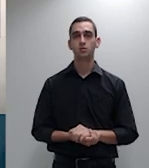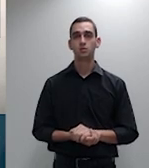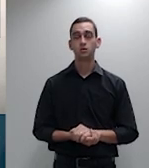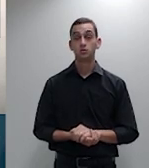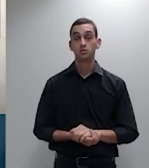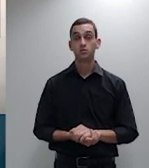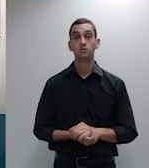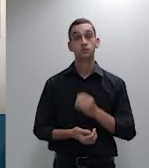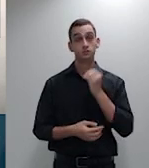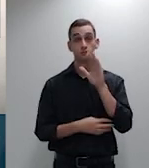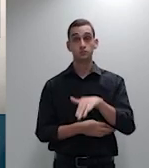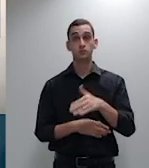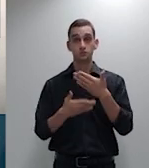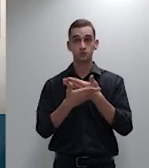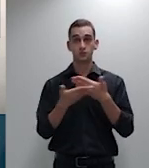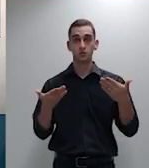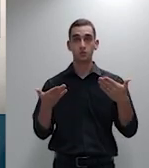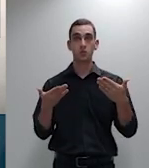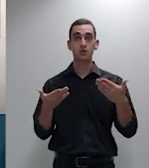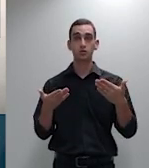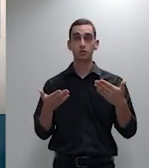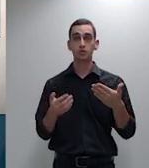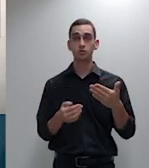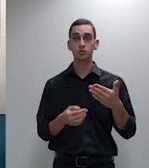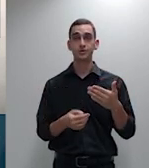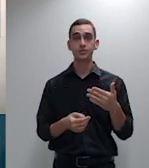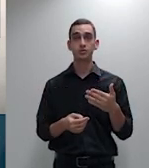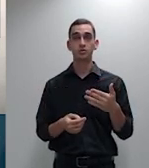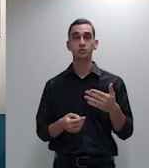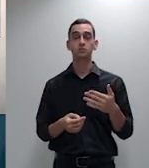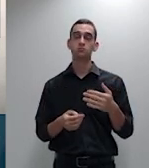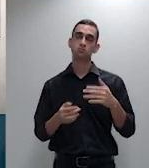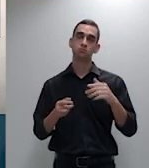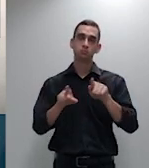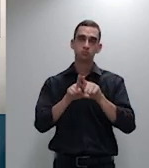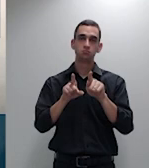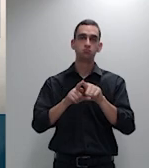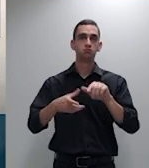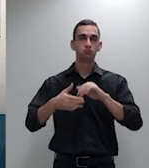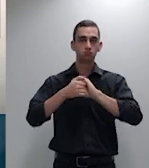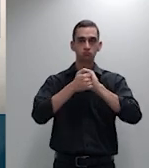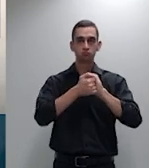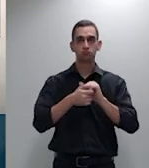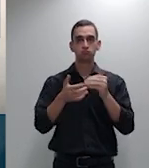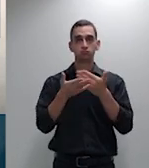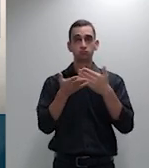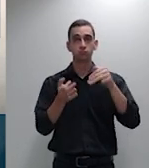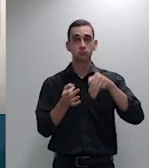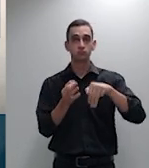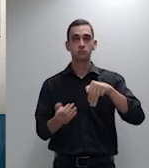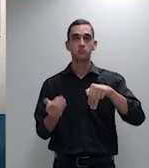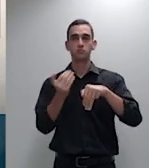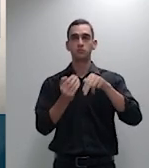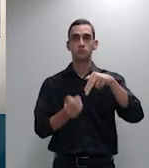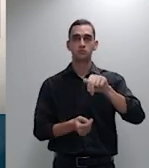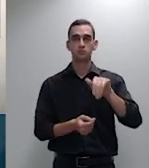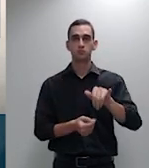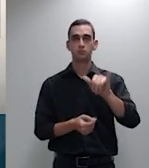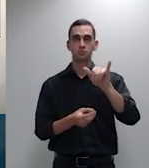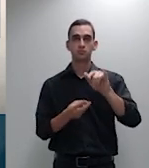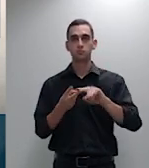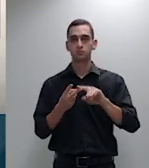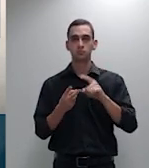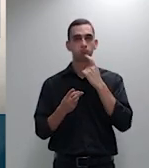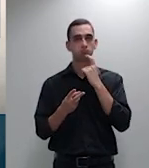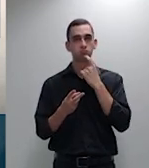desejo reiterar as felicitações à estimada ministra Nancy Andrigui e ao estimado ministro Salomão, apresentadas